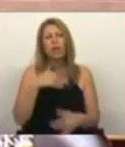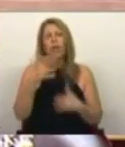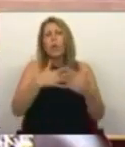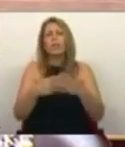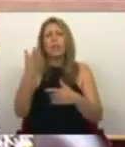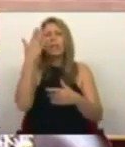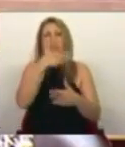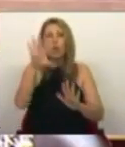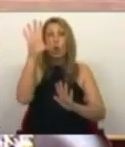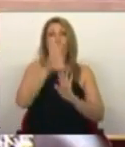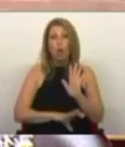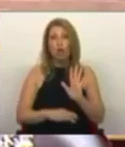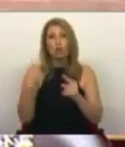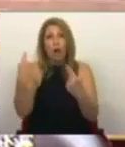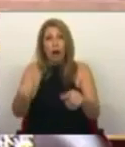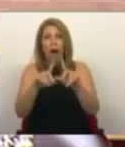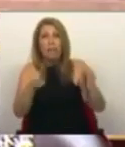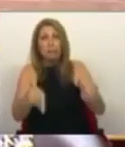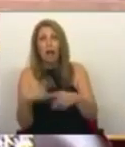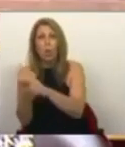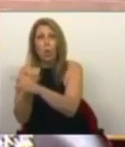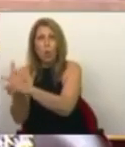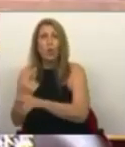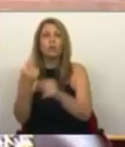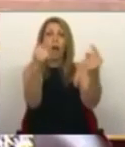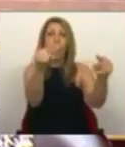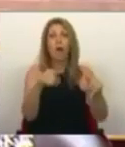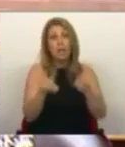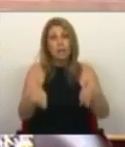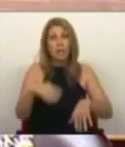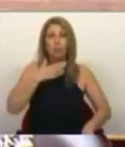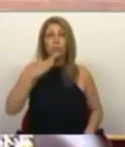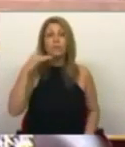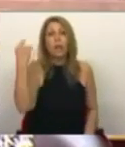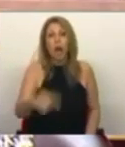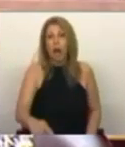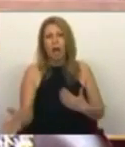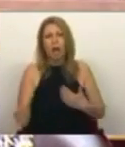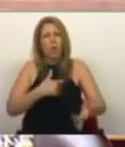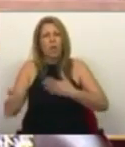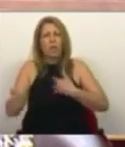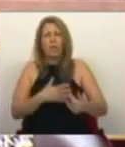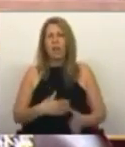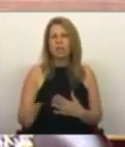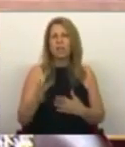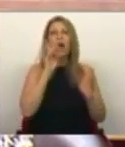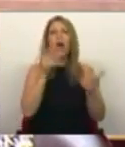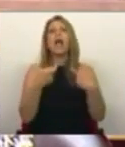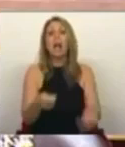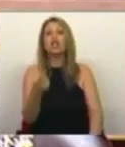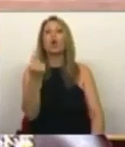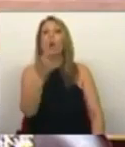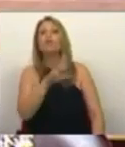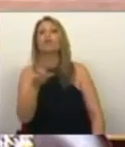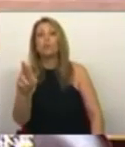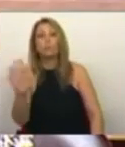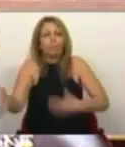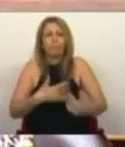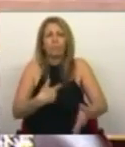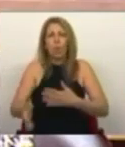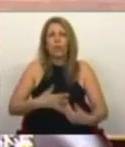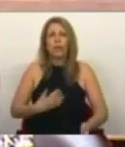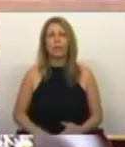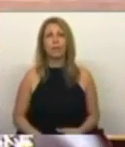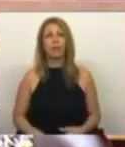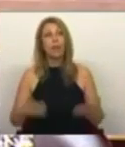para fazer esta redução. Não interessa se há salas suficientes. Não interessa quanto é que isto custa. Não interessa se há escolas